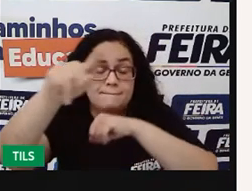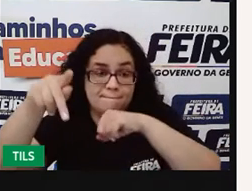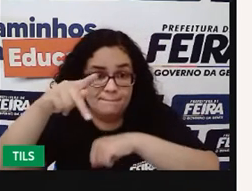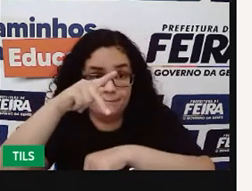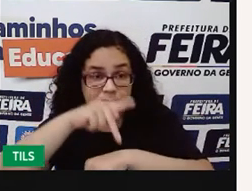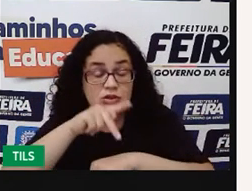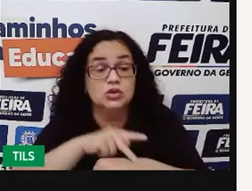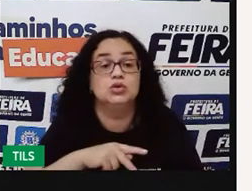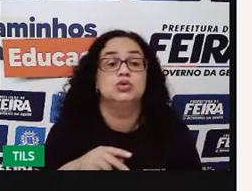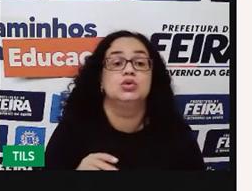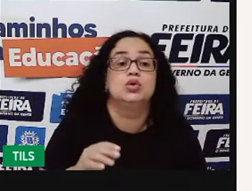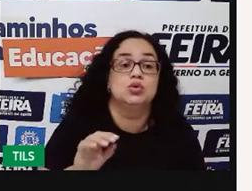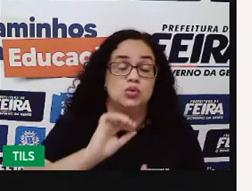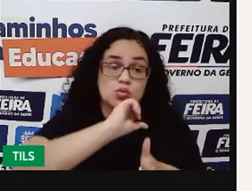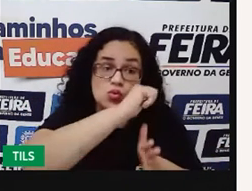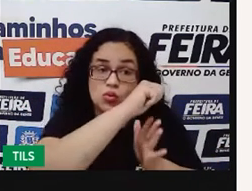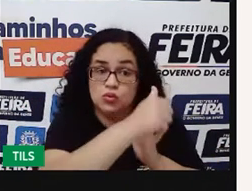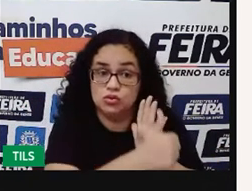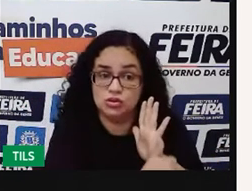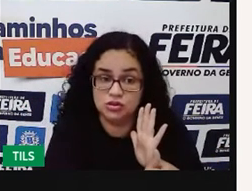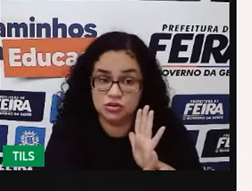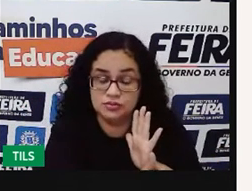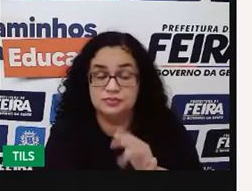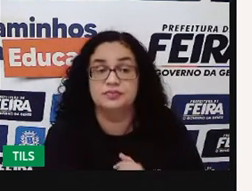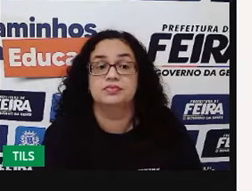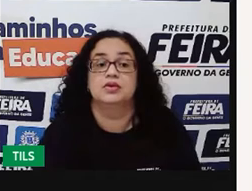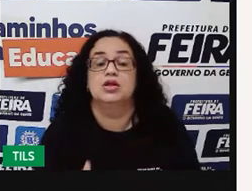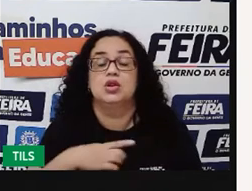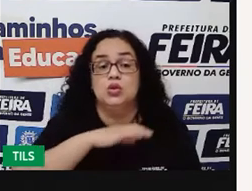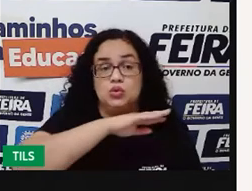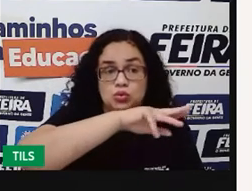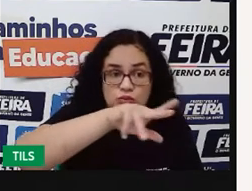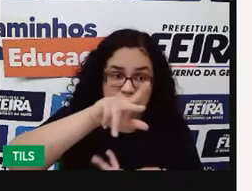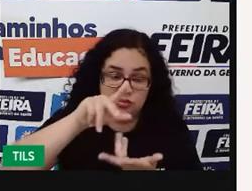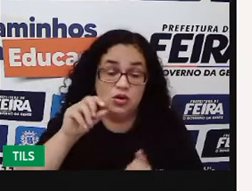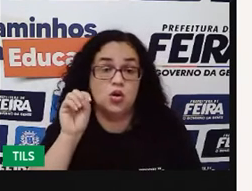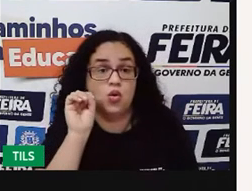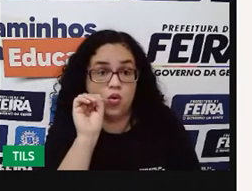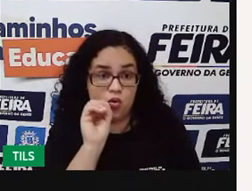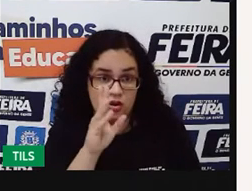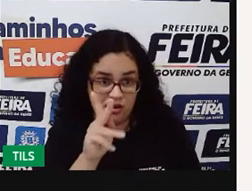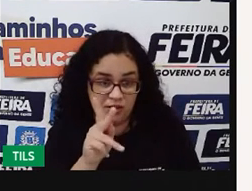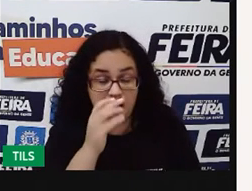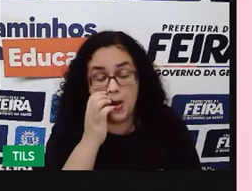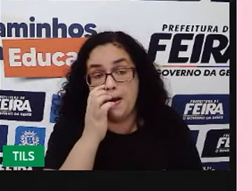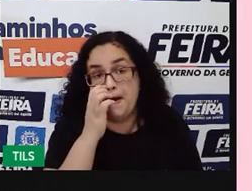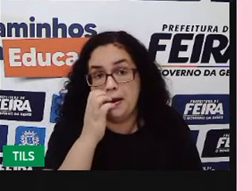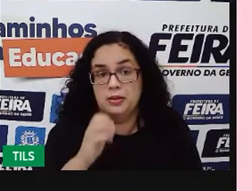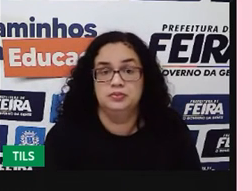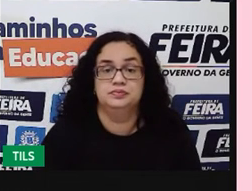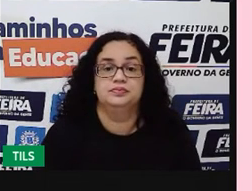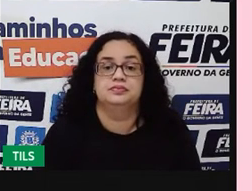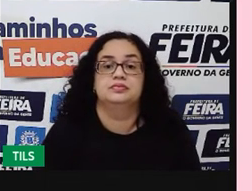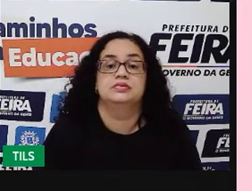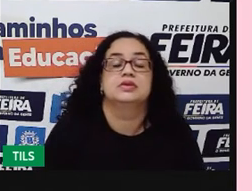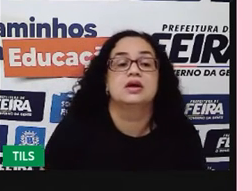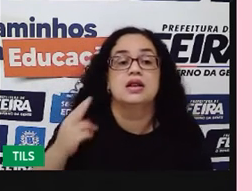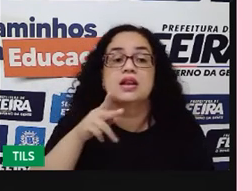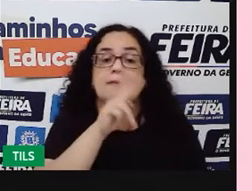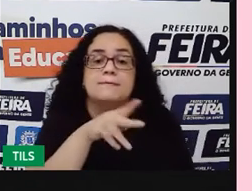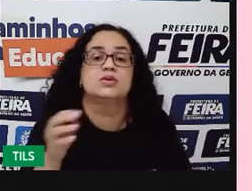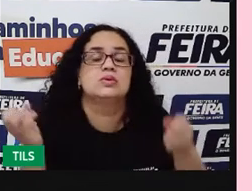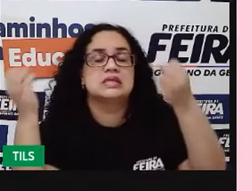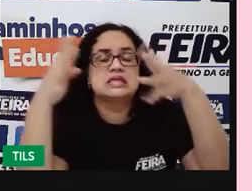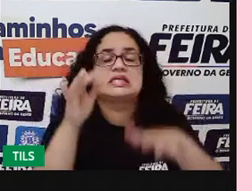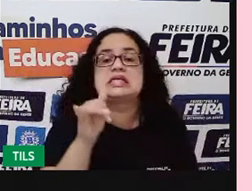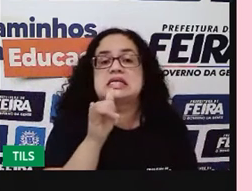que a de um continente, né? Ela está implicando no mundo todo. Ok? Tranquilo até aqui? A pró, então, traz